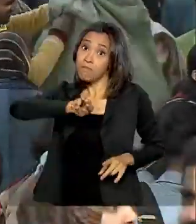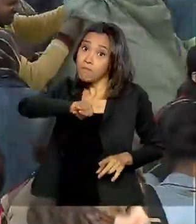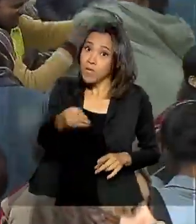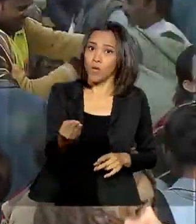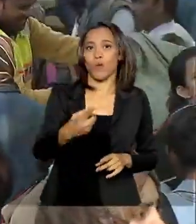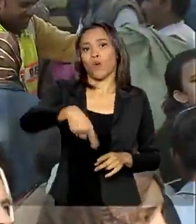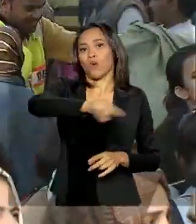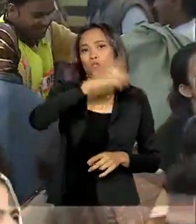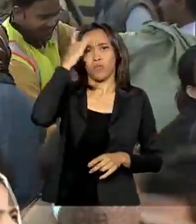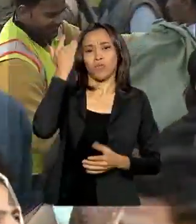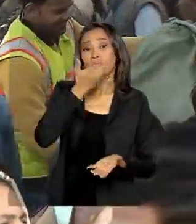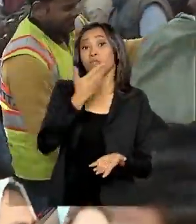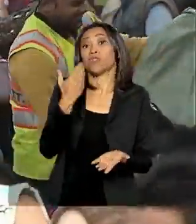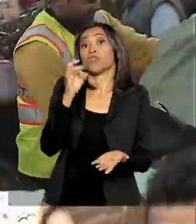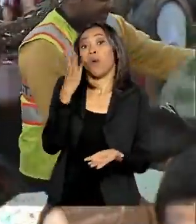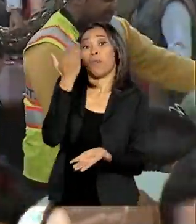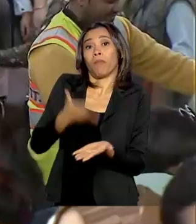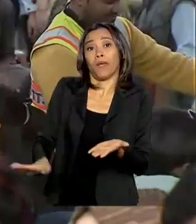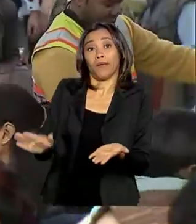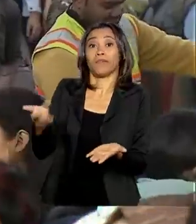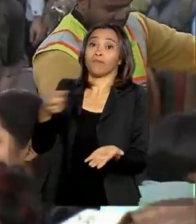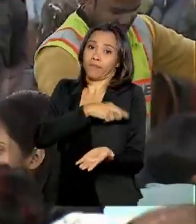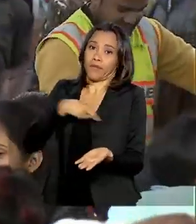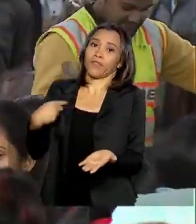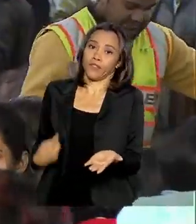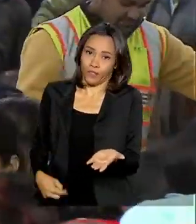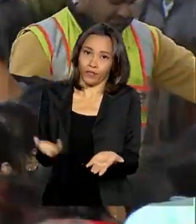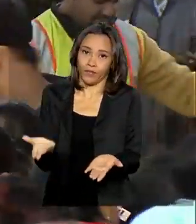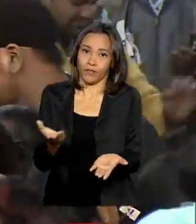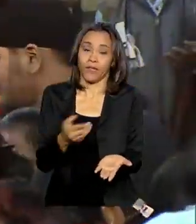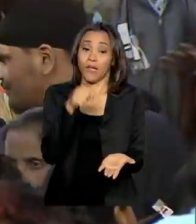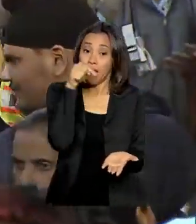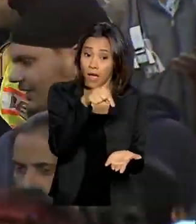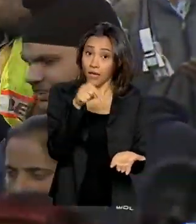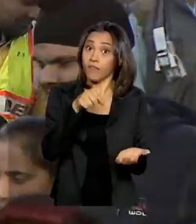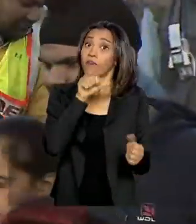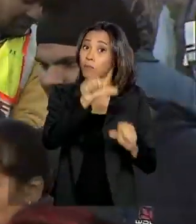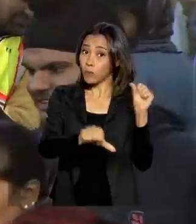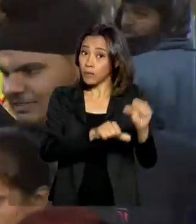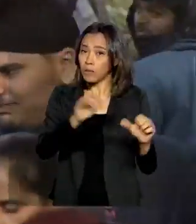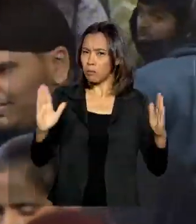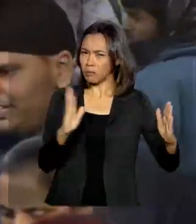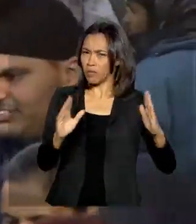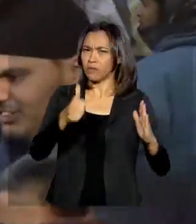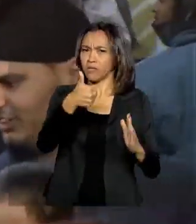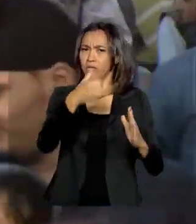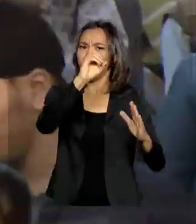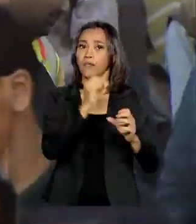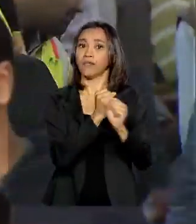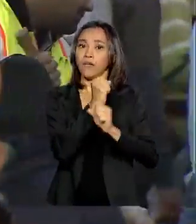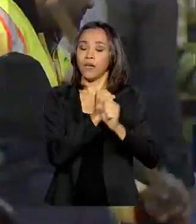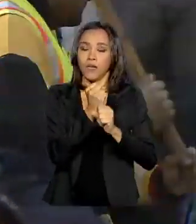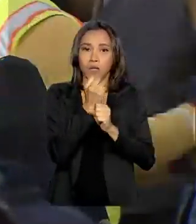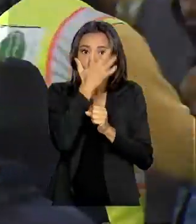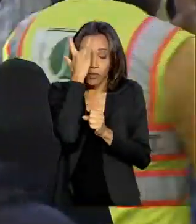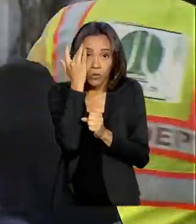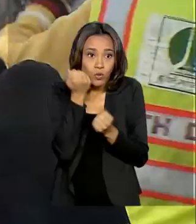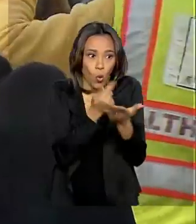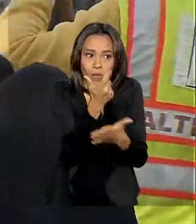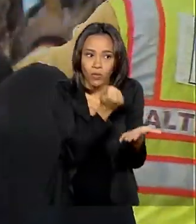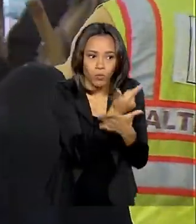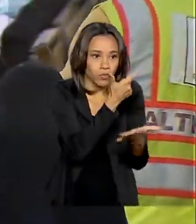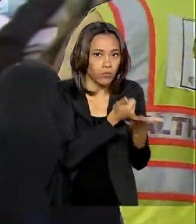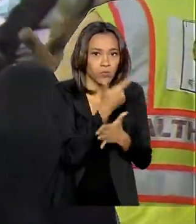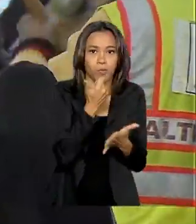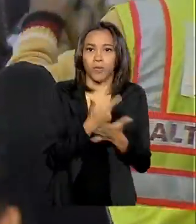só perde para a China. Mas a expectativa é de que essa realidade mude em 10 anos, com muitas pessoas consumindo. E